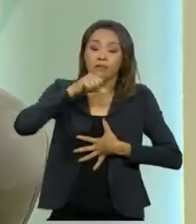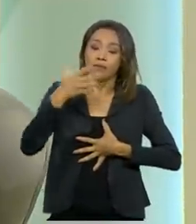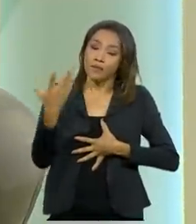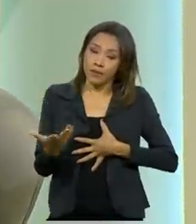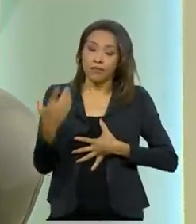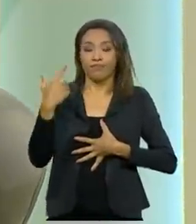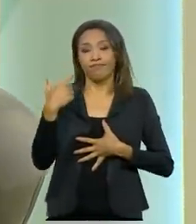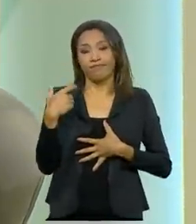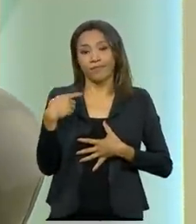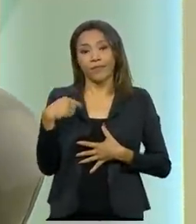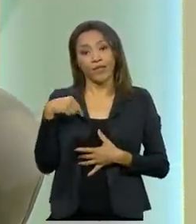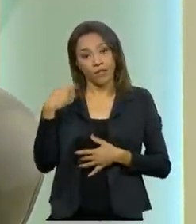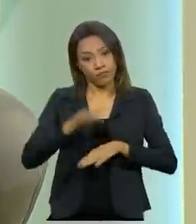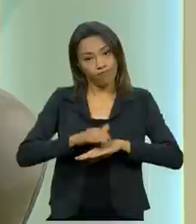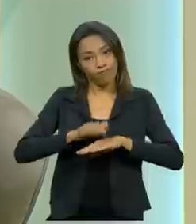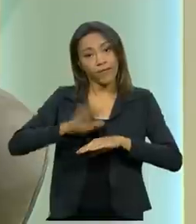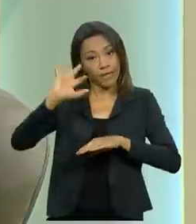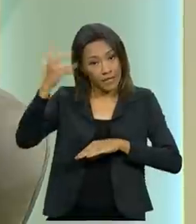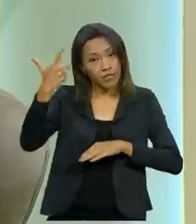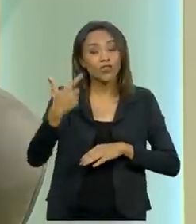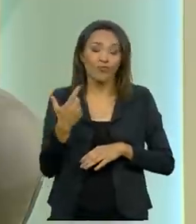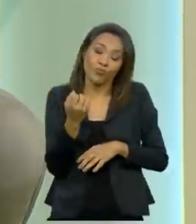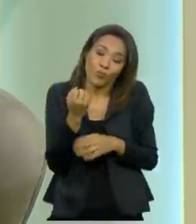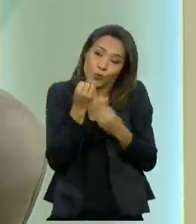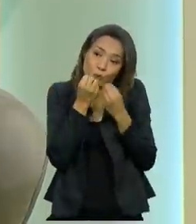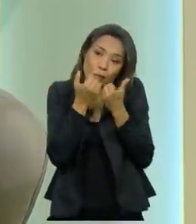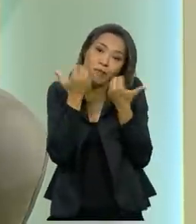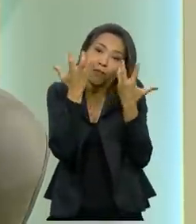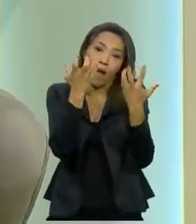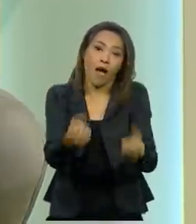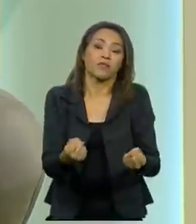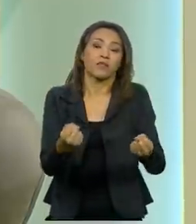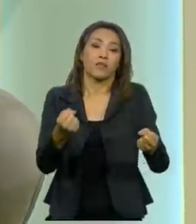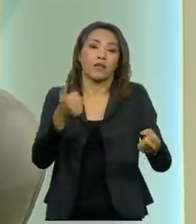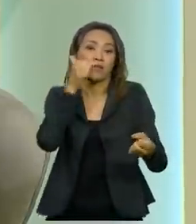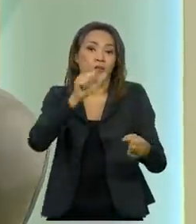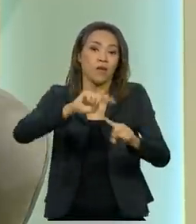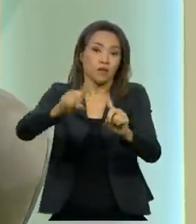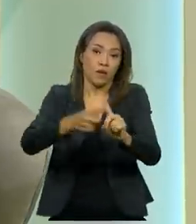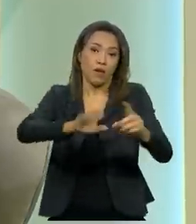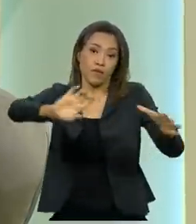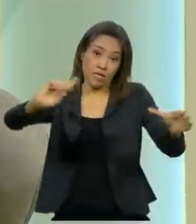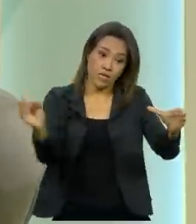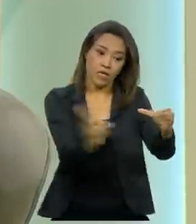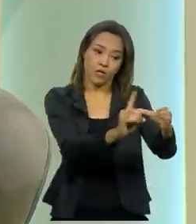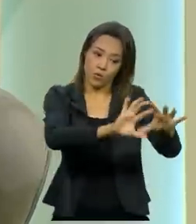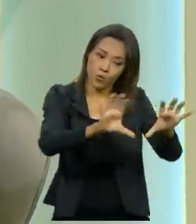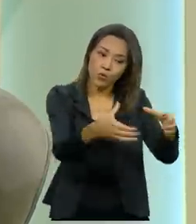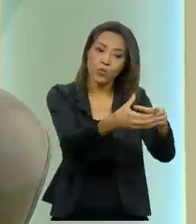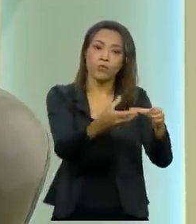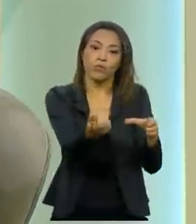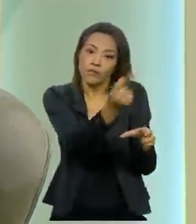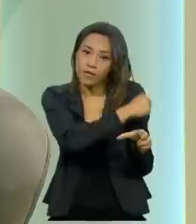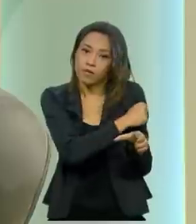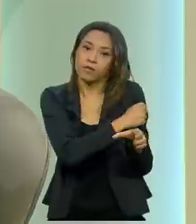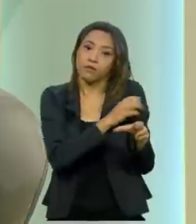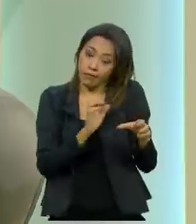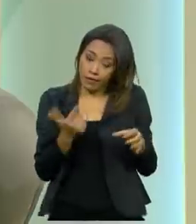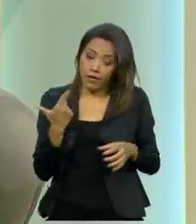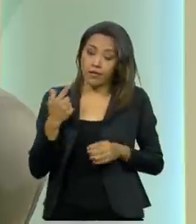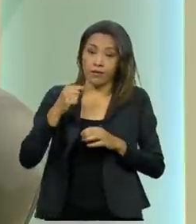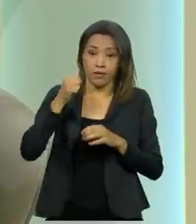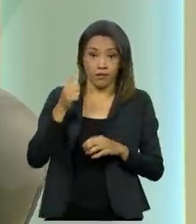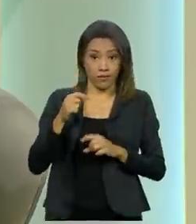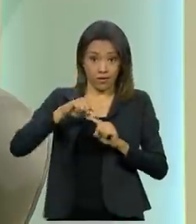sopesamento, decidiu-se por incluir as gestantes no Programa Nacional de Imunização. Claro que gestação,